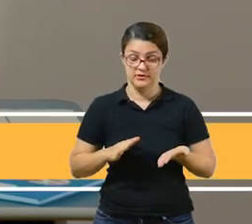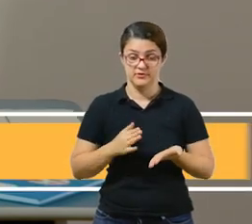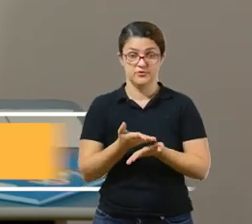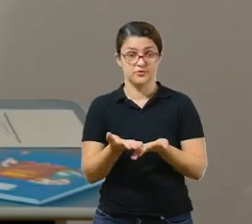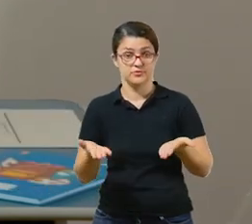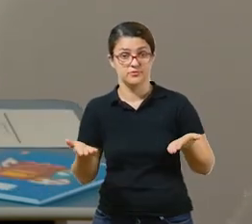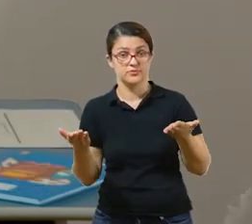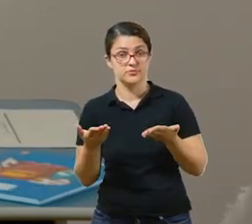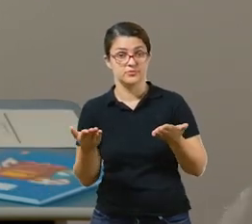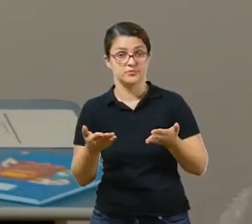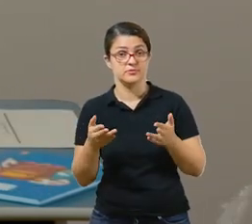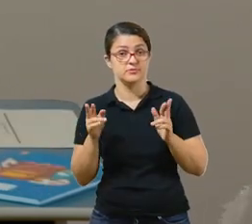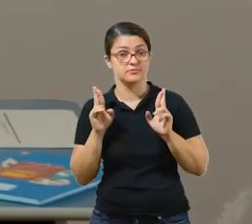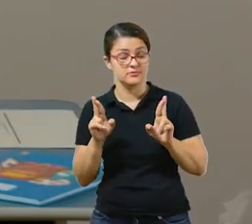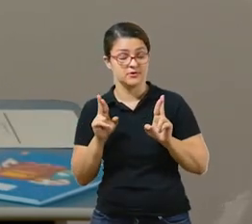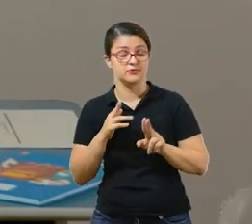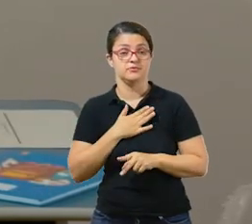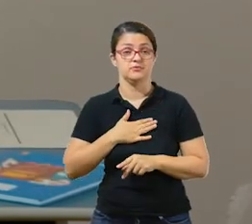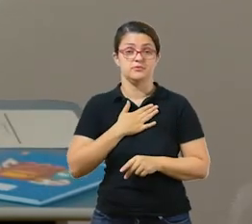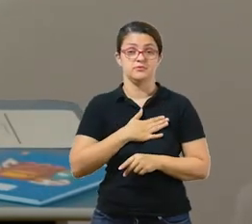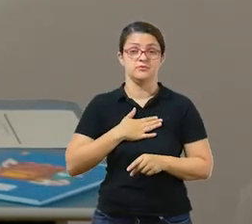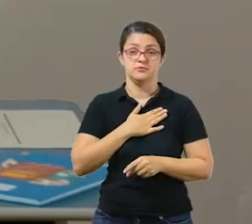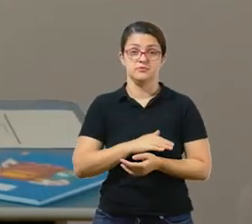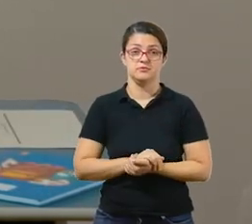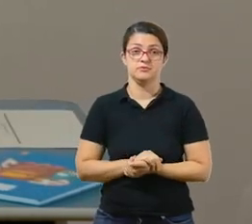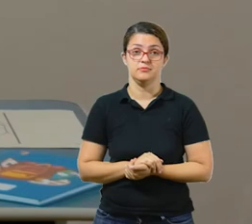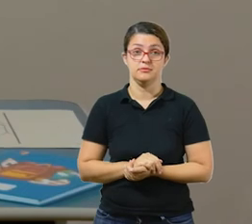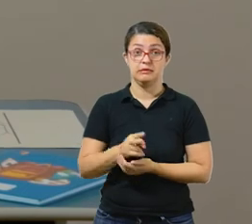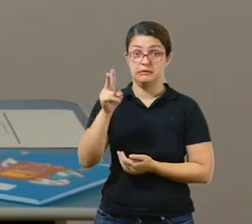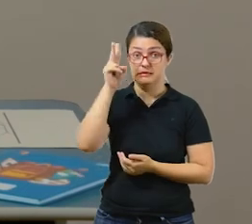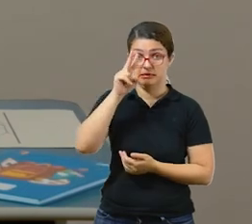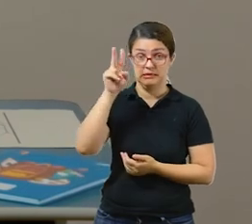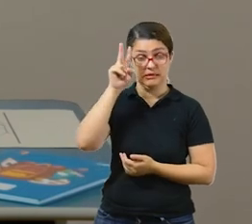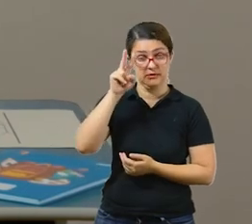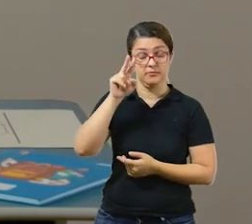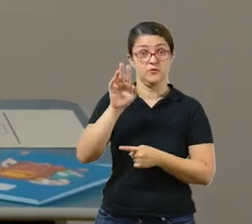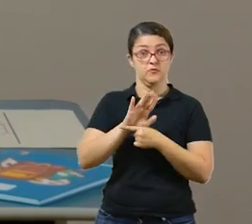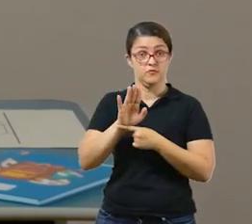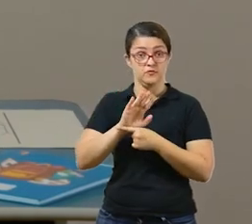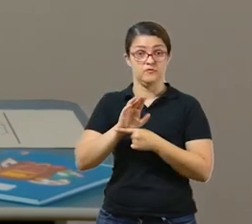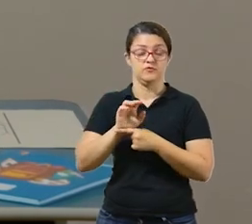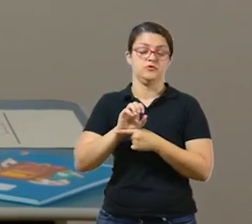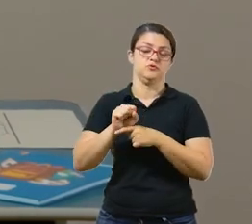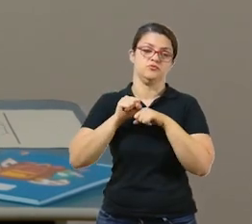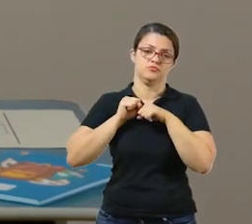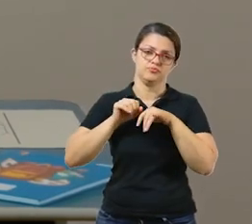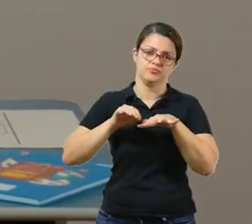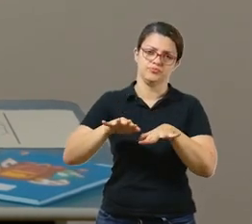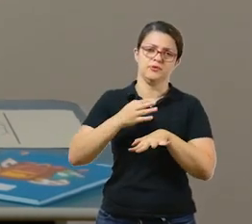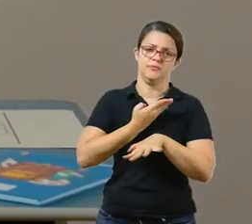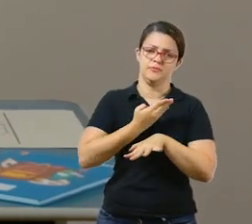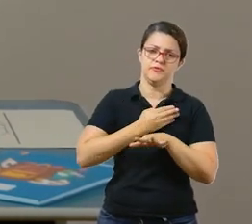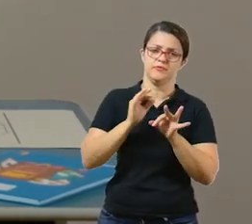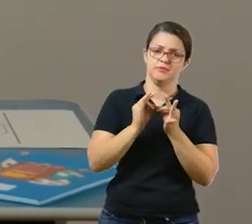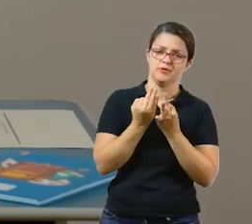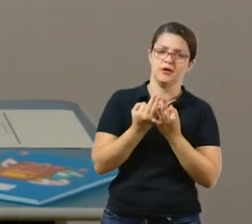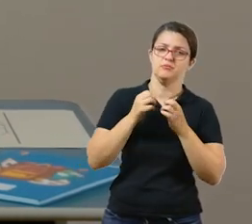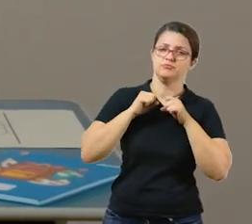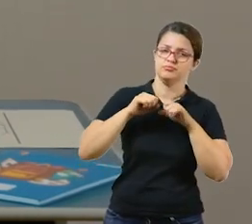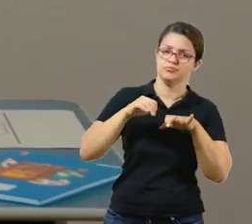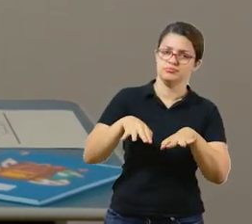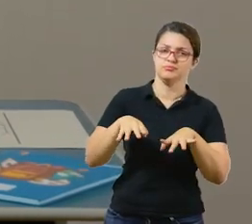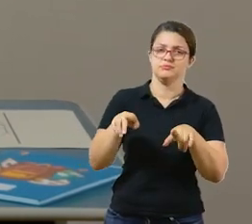as atividades de hoje. Espero que vocês tenham gostado. Não esqueçam de compartilhar esse vídeo com seus amigos e conhecidos